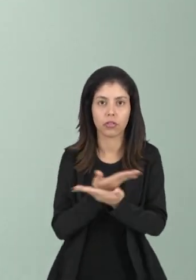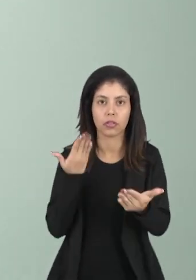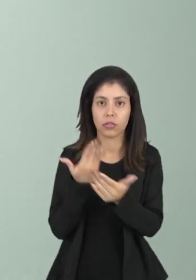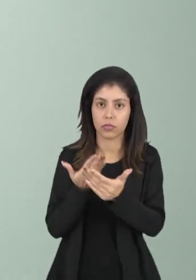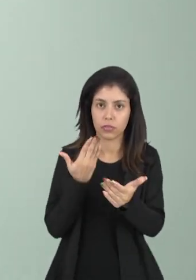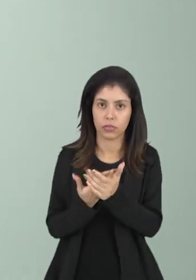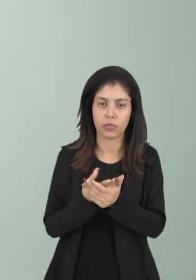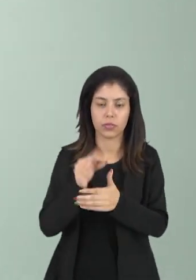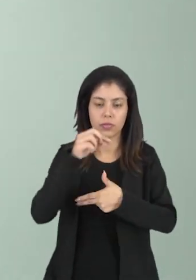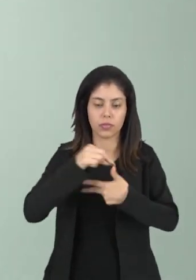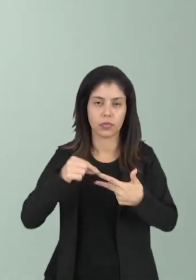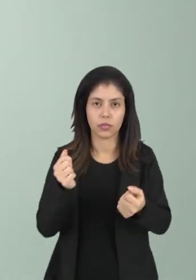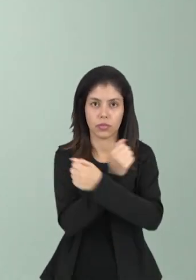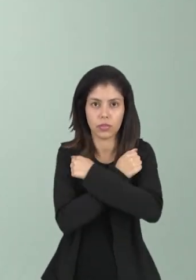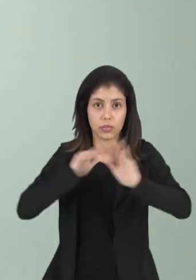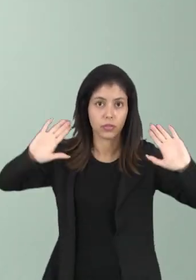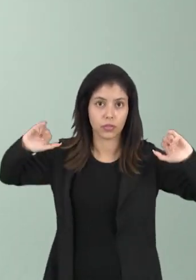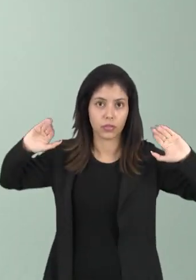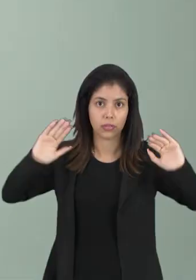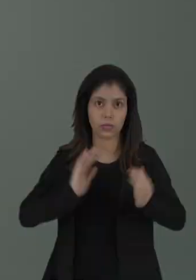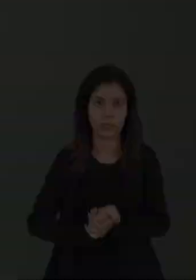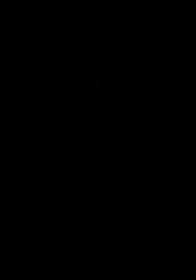estudar, põe, Um grande abraço e um tchau!